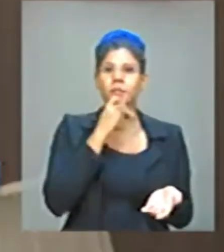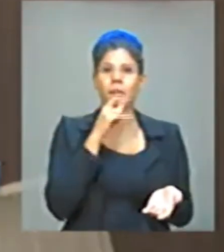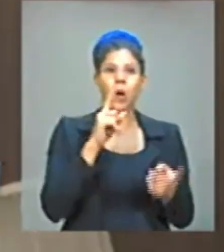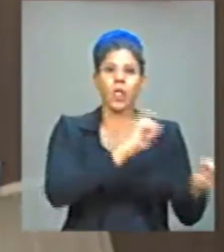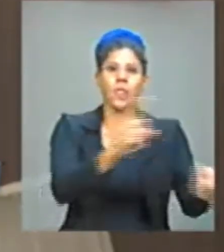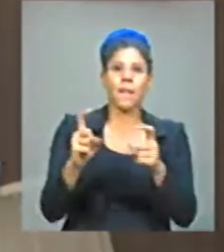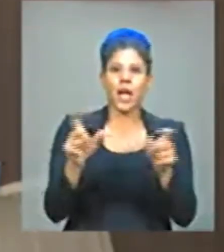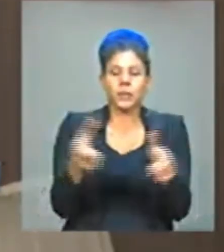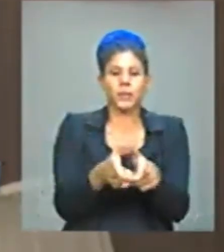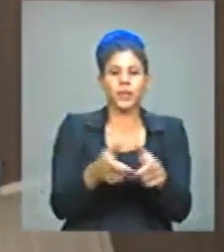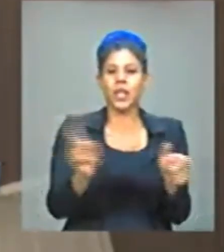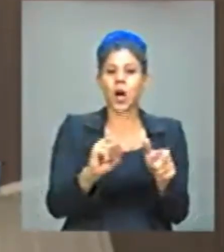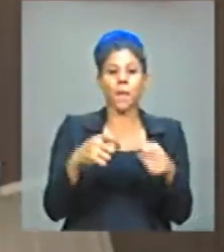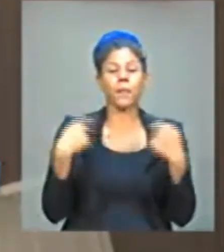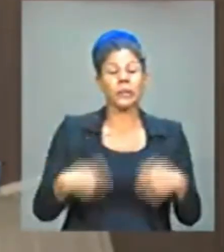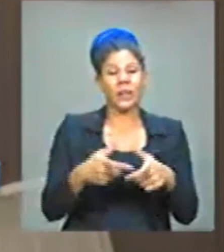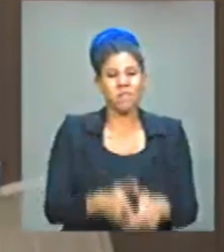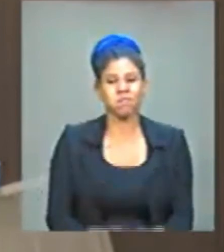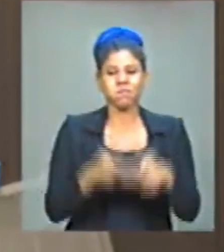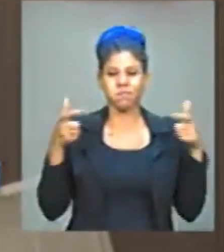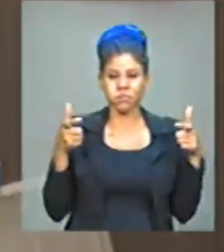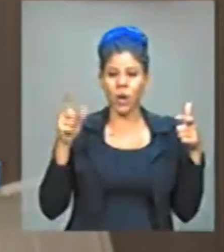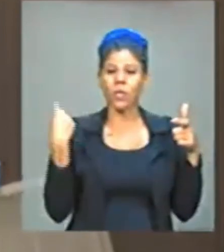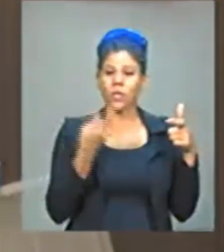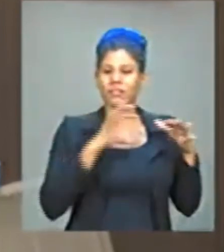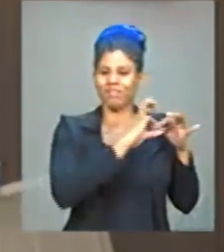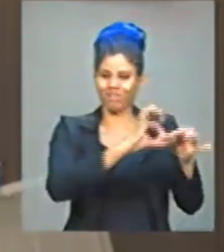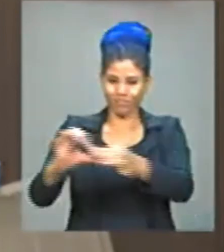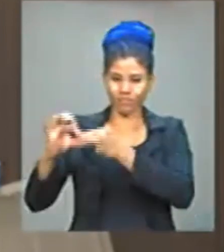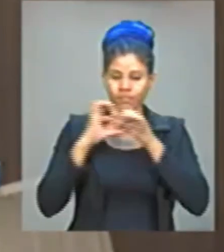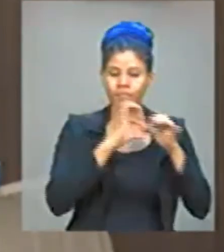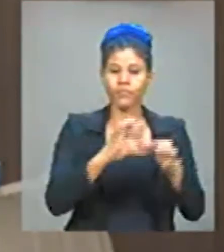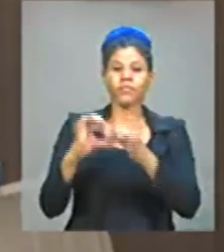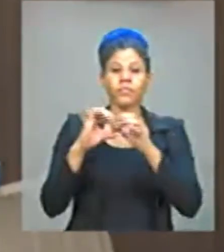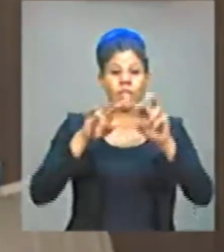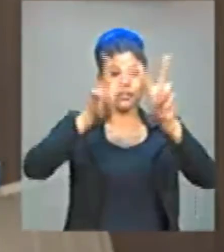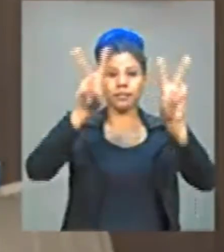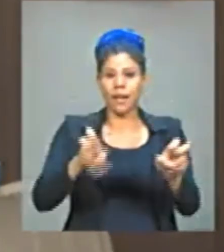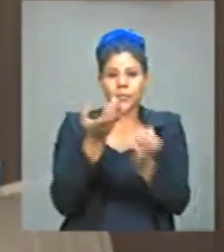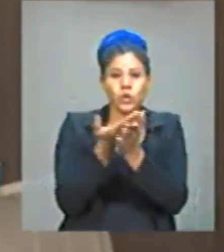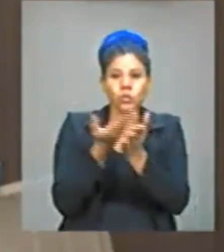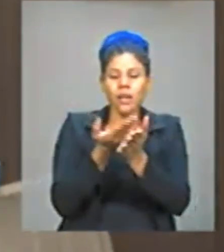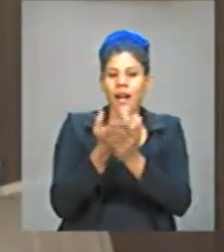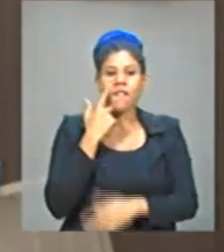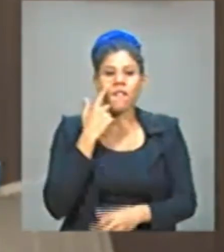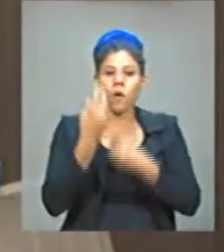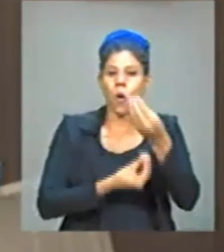propondo, portanto, que nós aqui nos irmanemos em torno do tema da renda básica de cidadania.